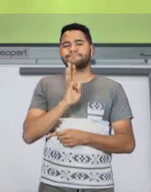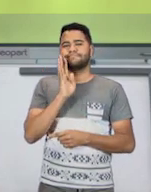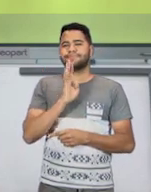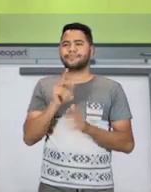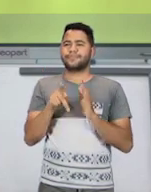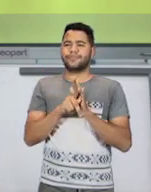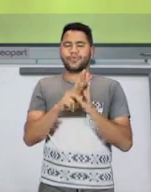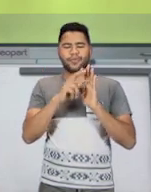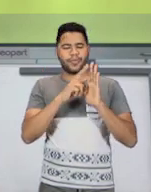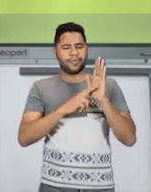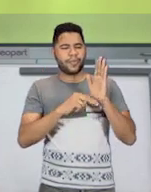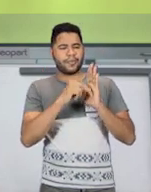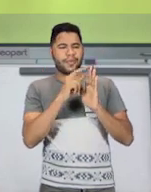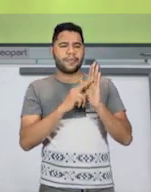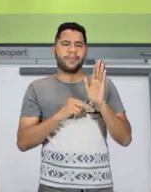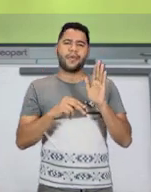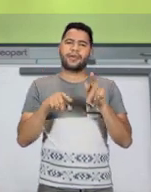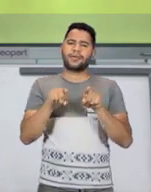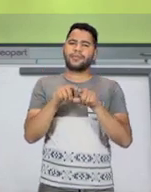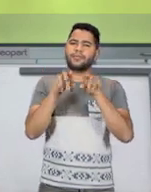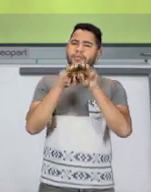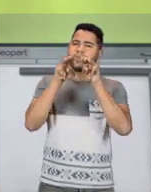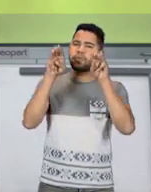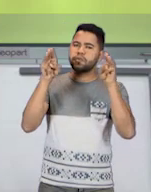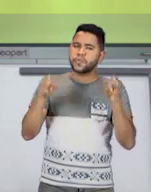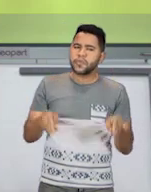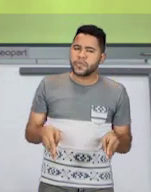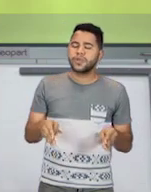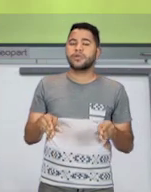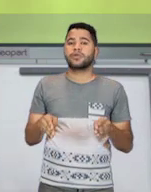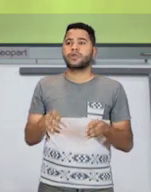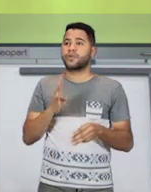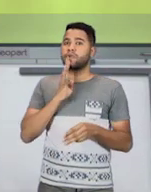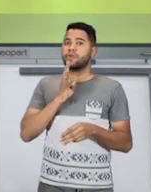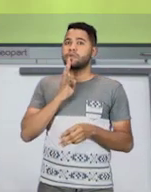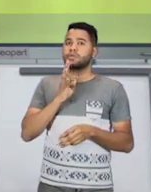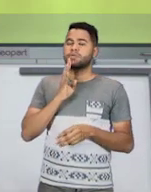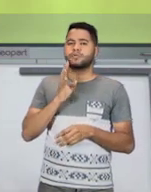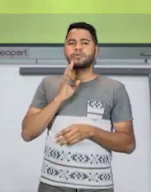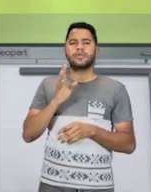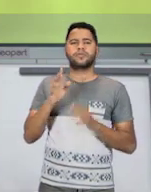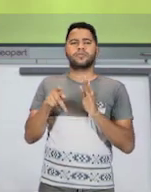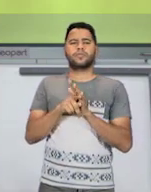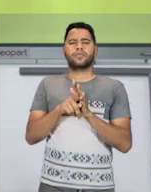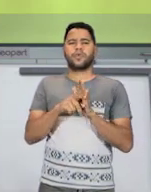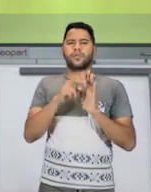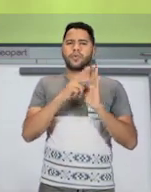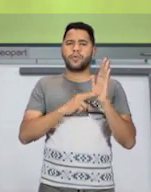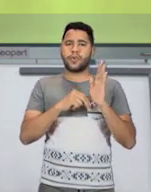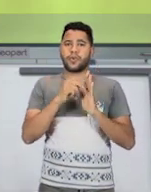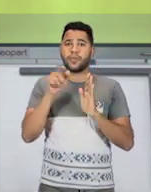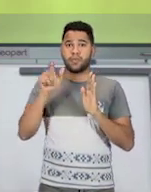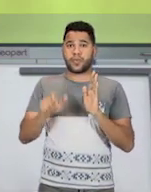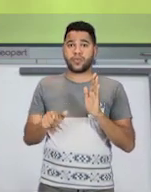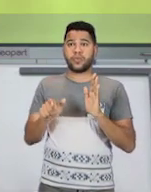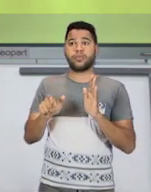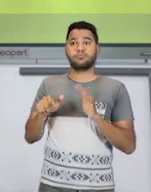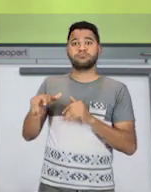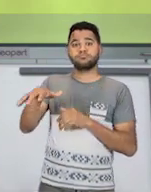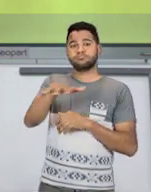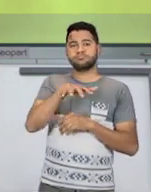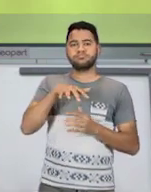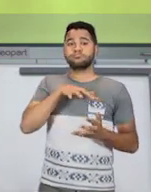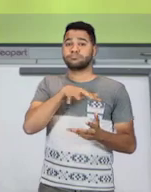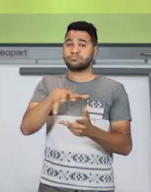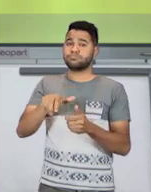obras de ARC, conhecendo museus, conhecendo artistas ao redor do mundo. E hoje, nossa aula é exatamente